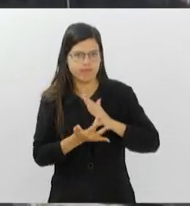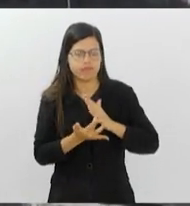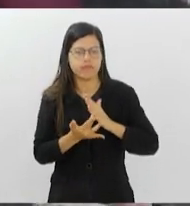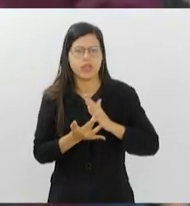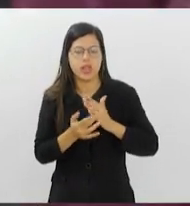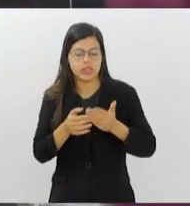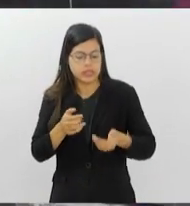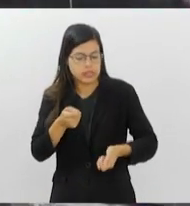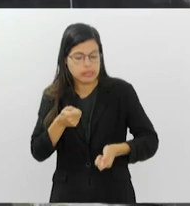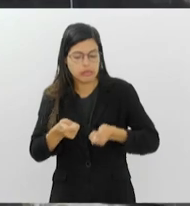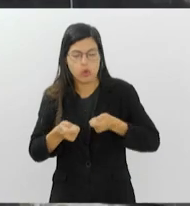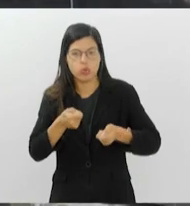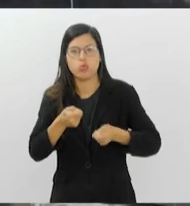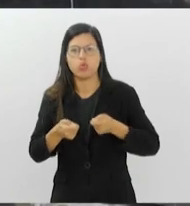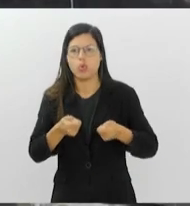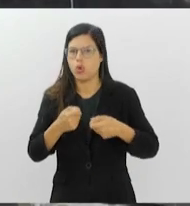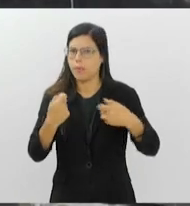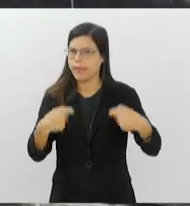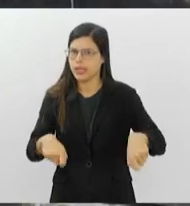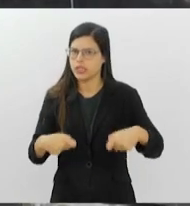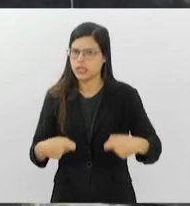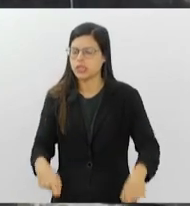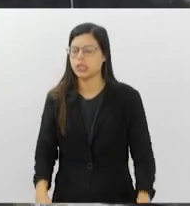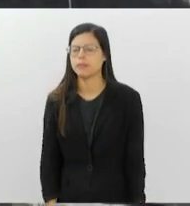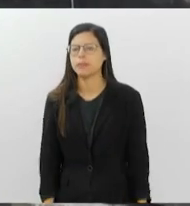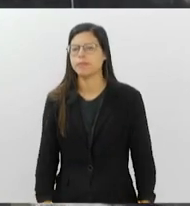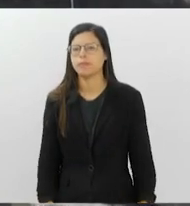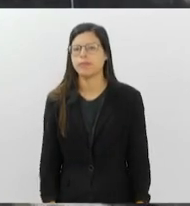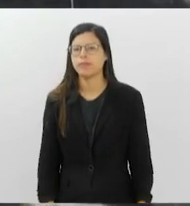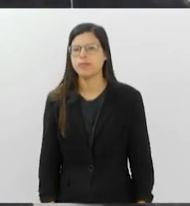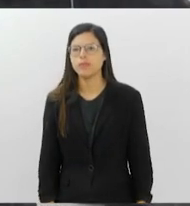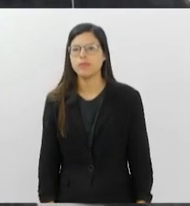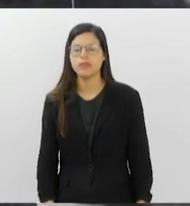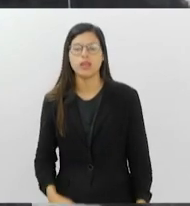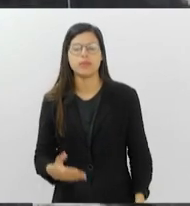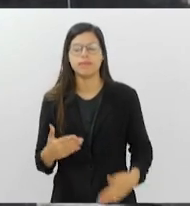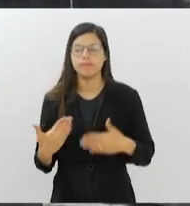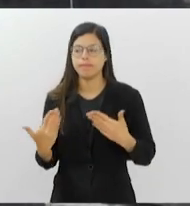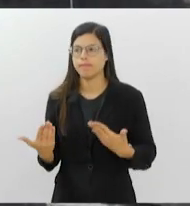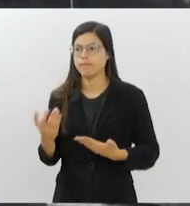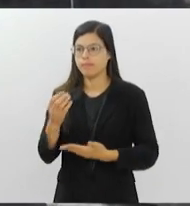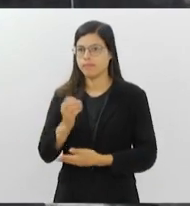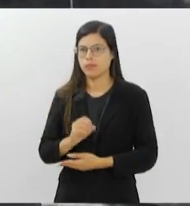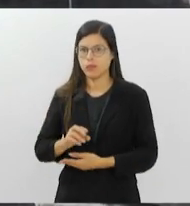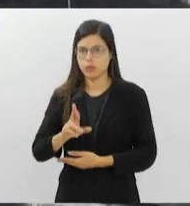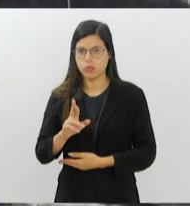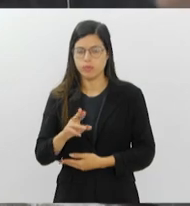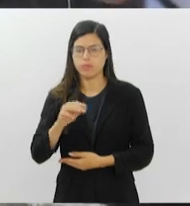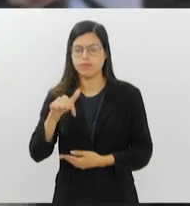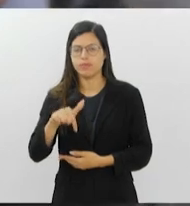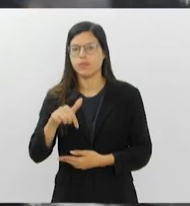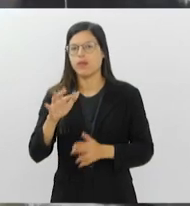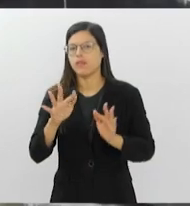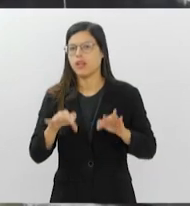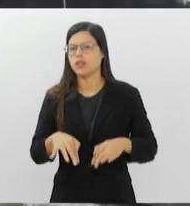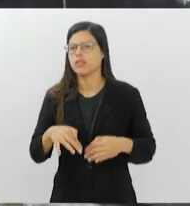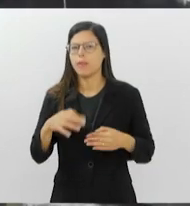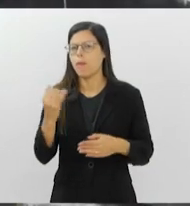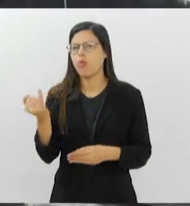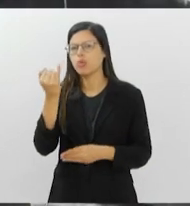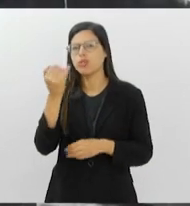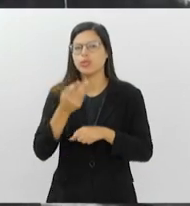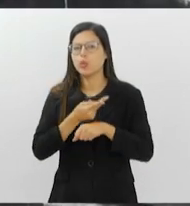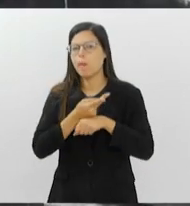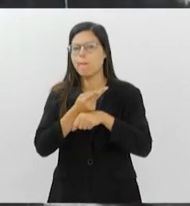Esse controle é absolutamente necessário. Doutora, para terminar, a importância de buscar uma ajuda profissional acompanhando esses